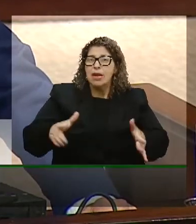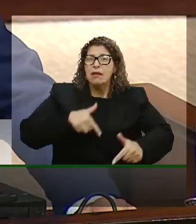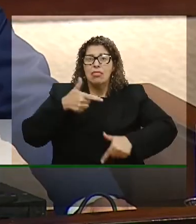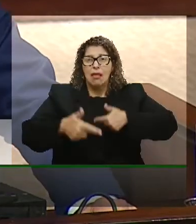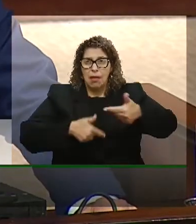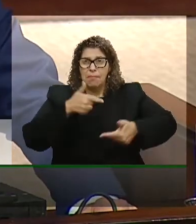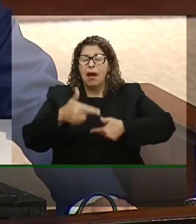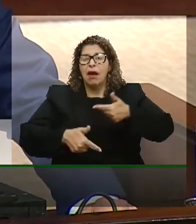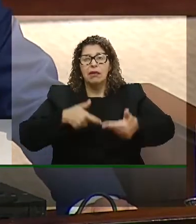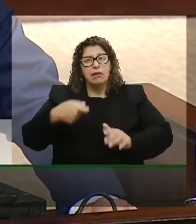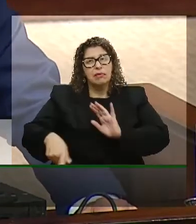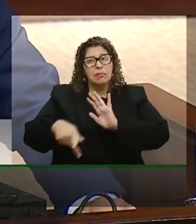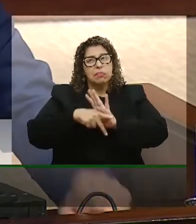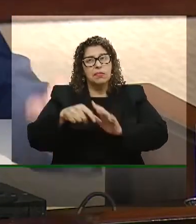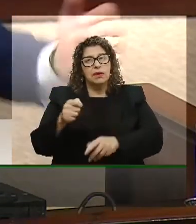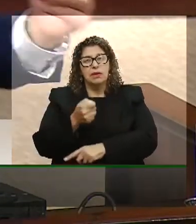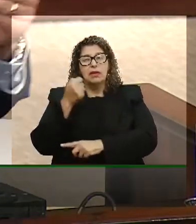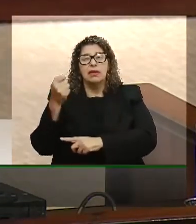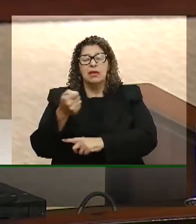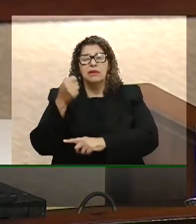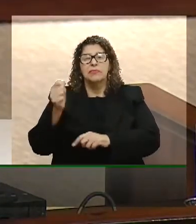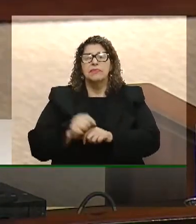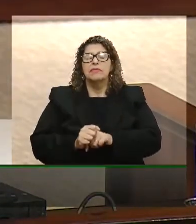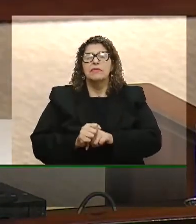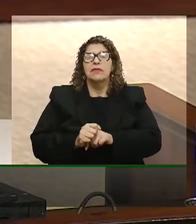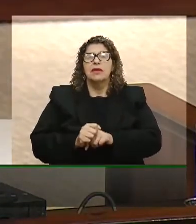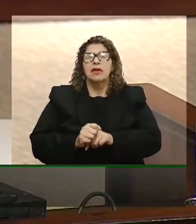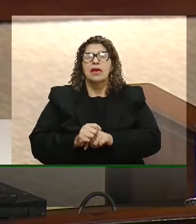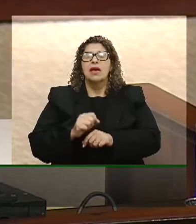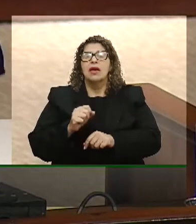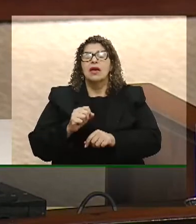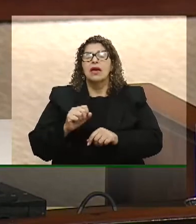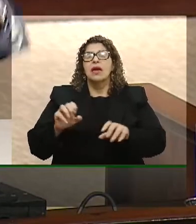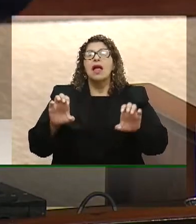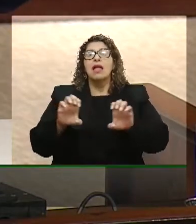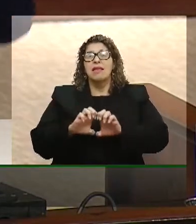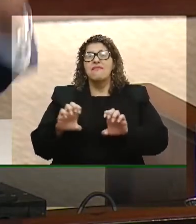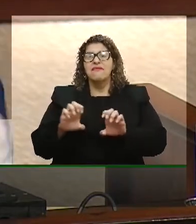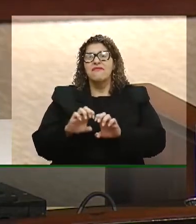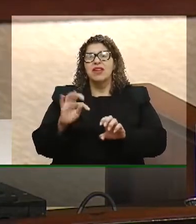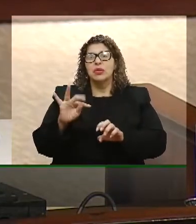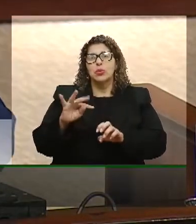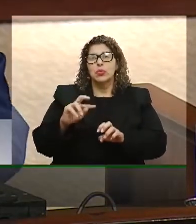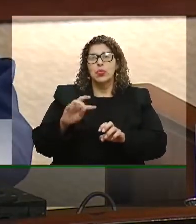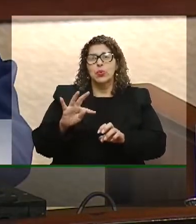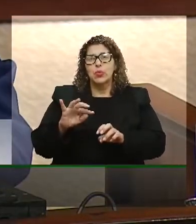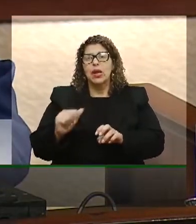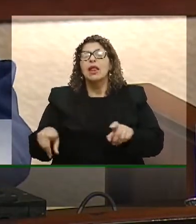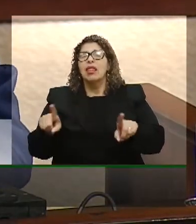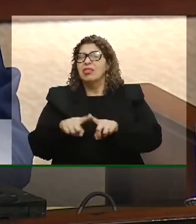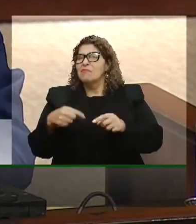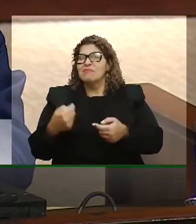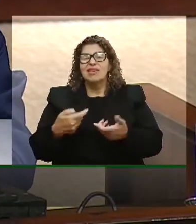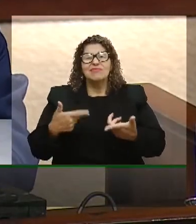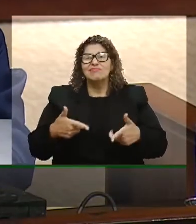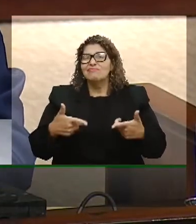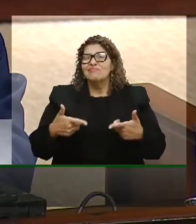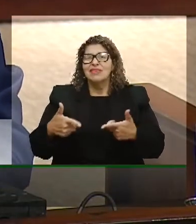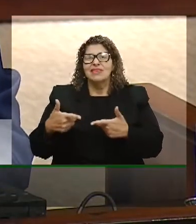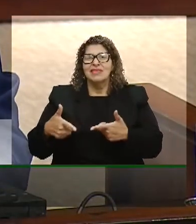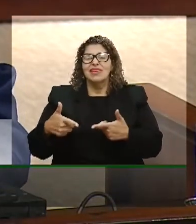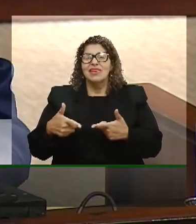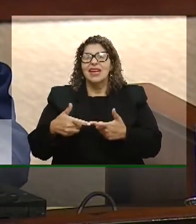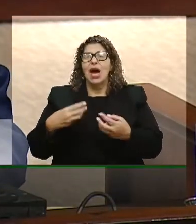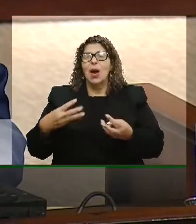nós temos a questão da infraestrutura o nosso Estado ele é o Estado com o maior percentual de dependência do modal